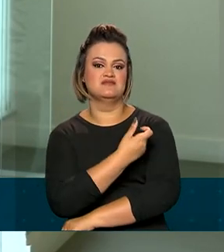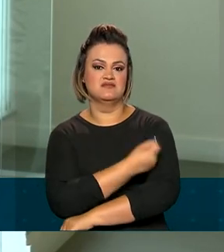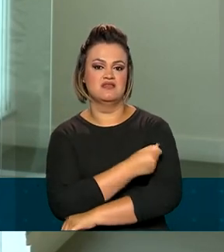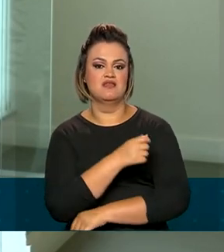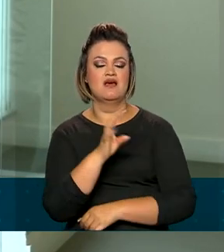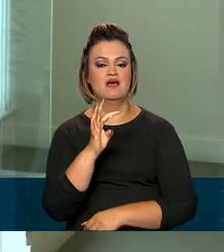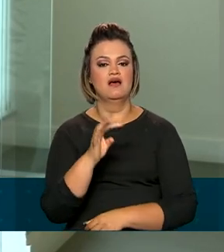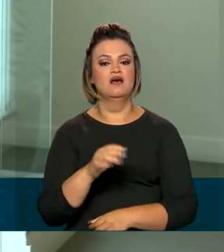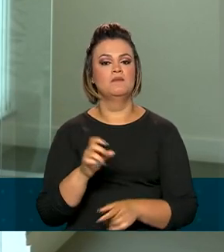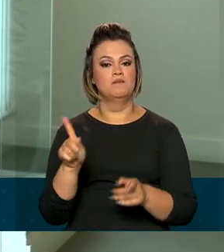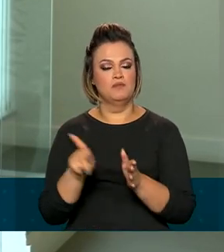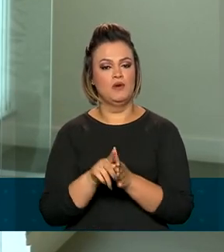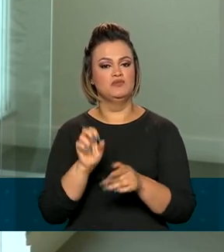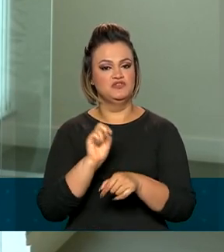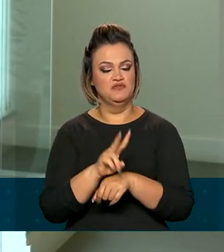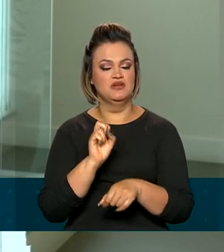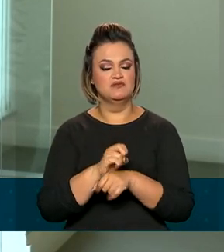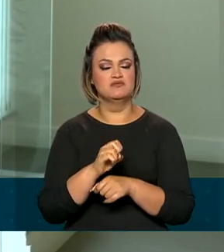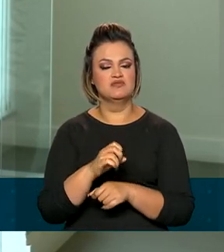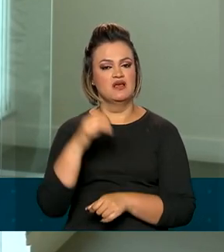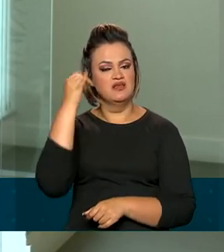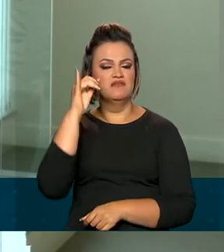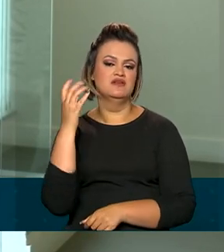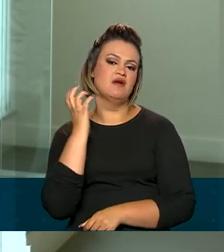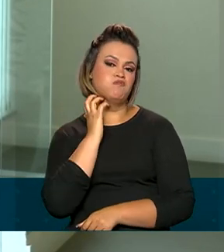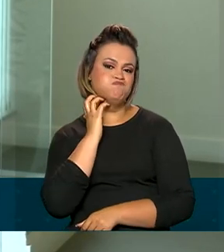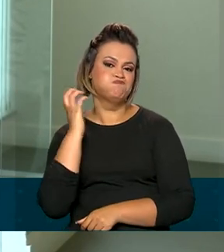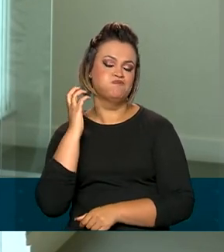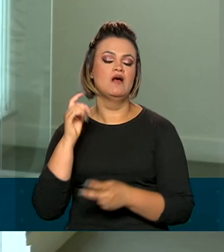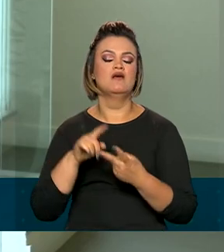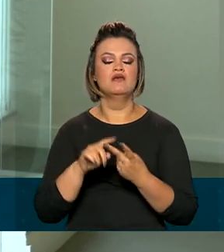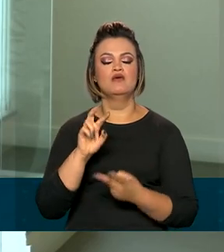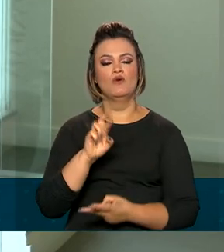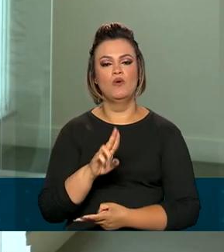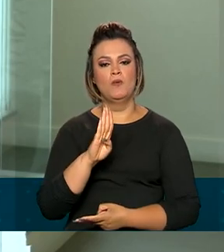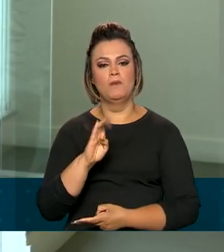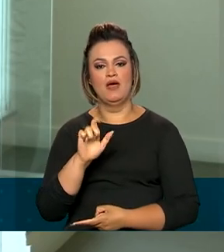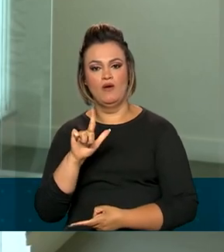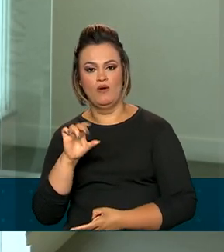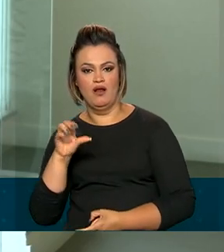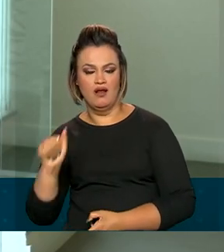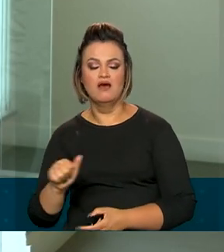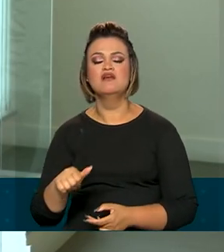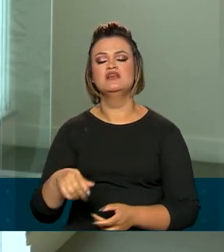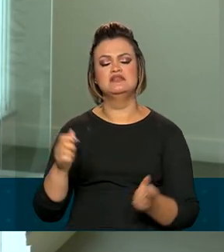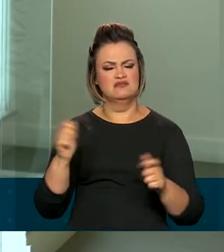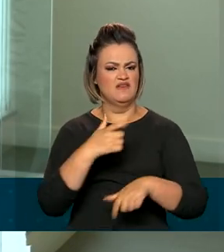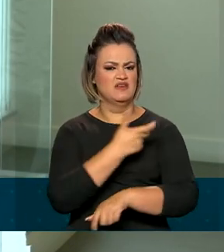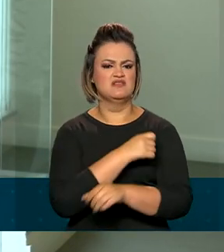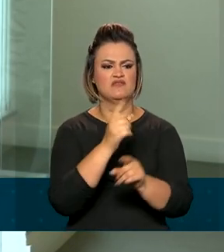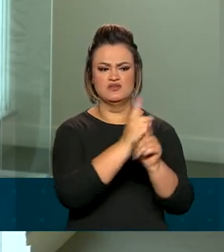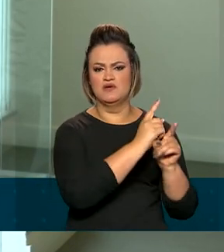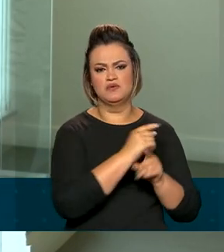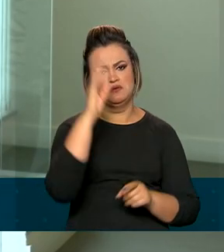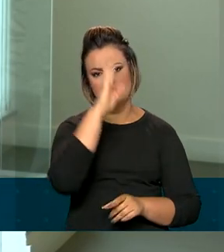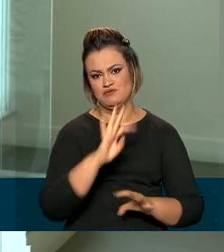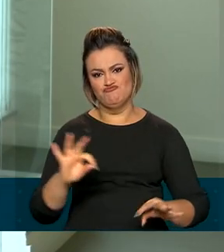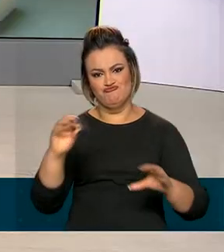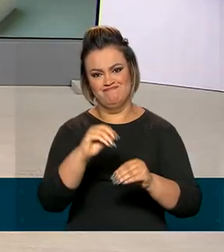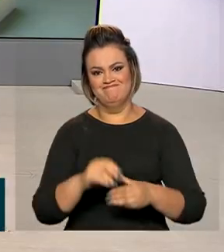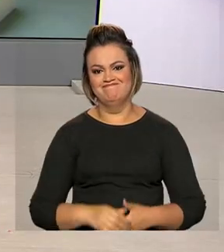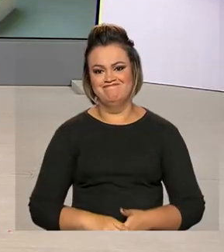além do sarampo, protege contra a cachumba e a rubéola e está disponível em todas as salas de vacinação do país.